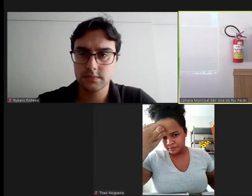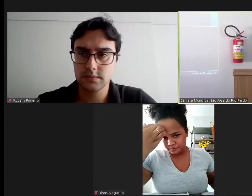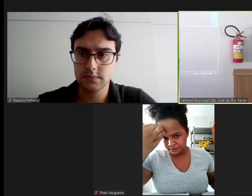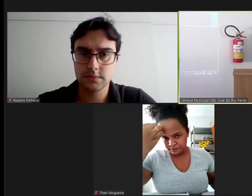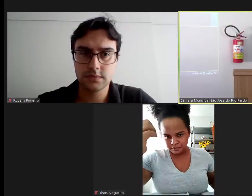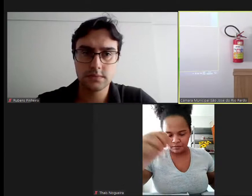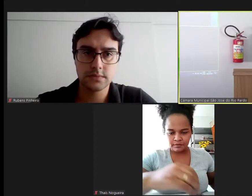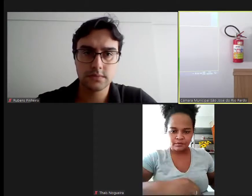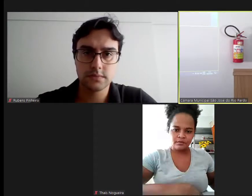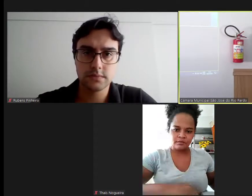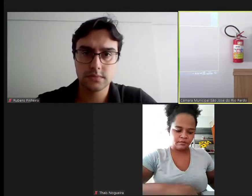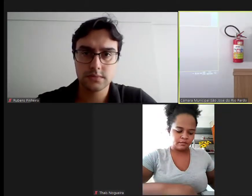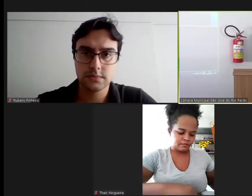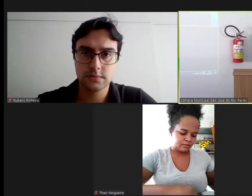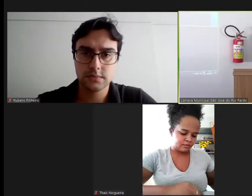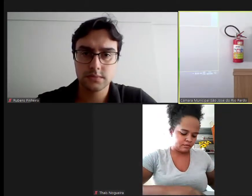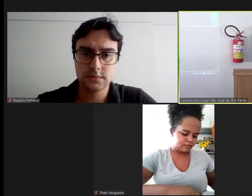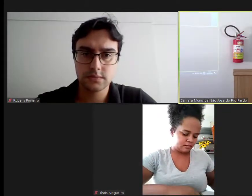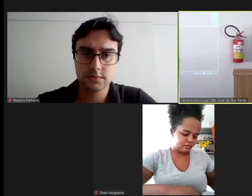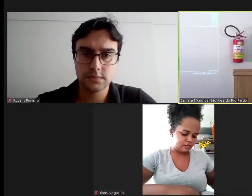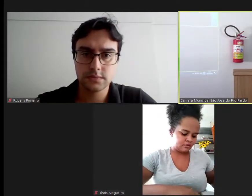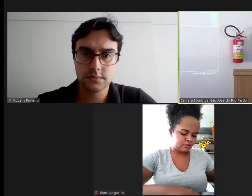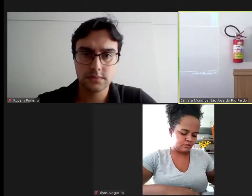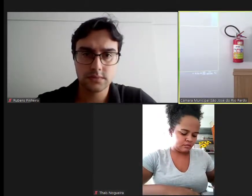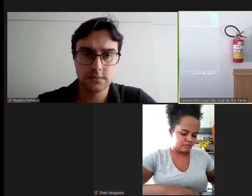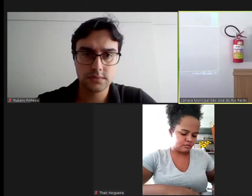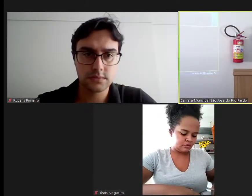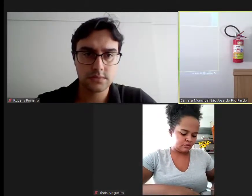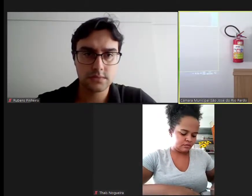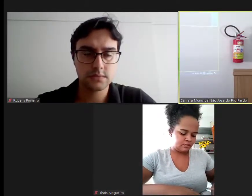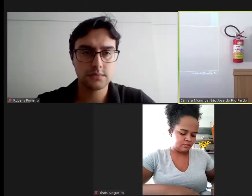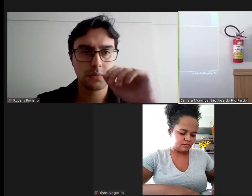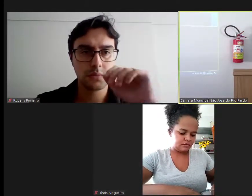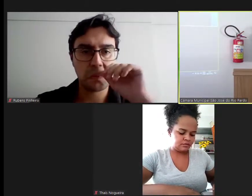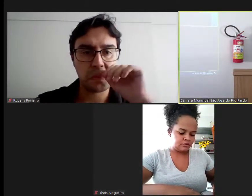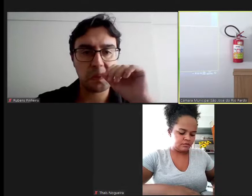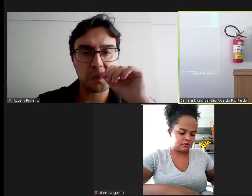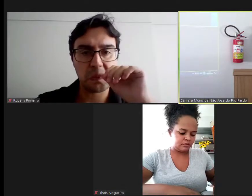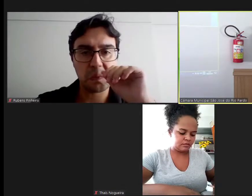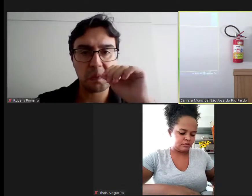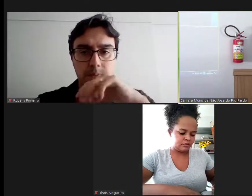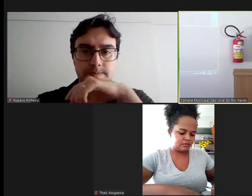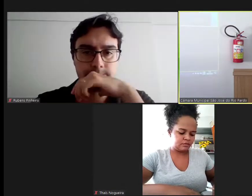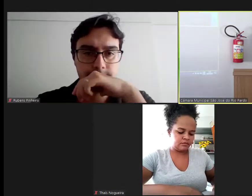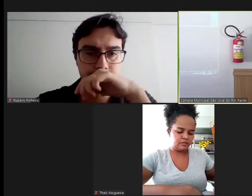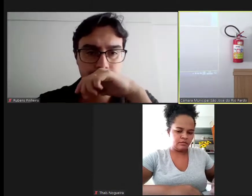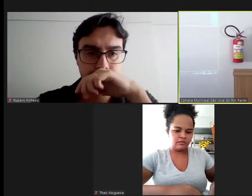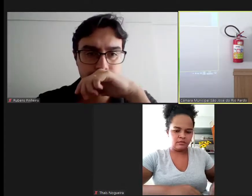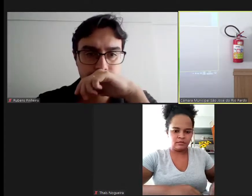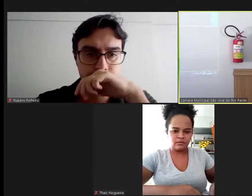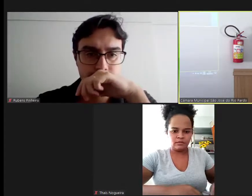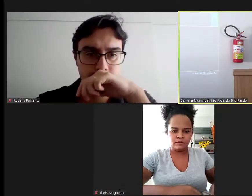do livro de reuniões dos fundadores da Capela de São José do Rio Pardo, encontrado na fazenda Tubaca pelo proprietário Eduardo